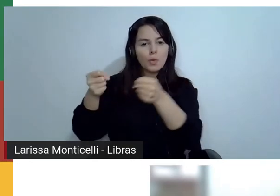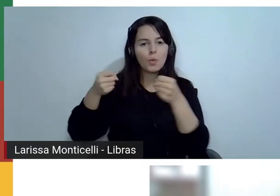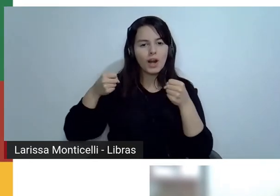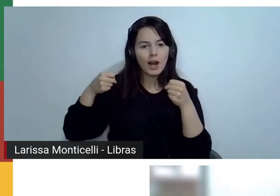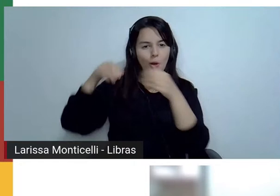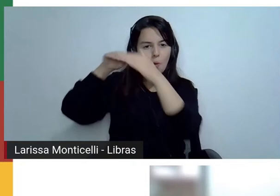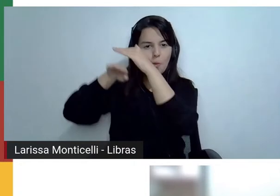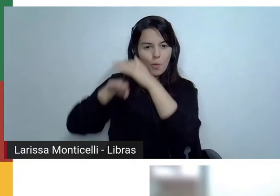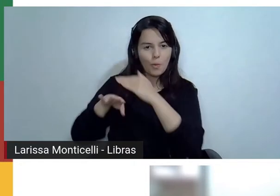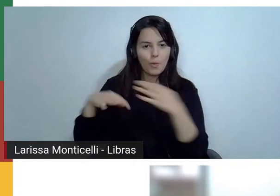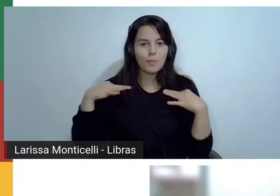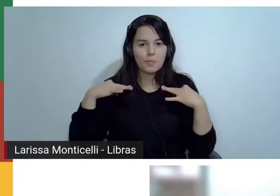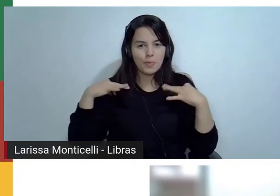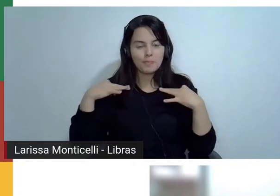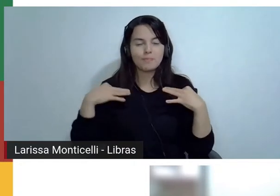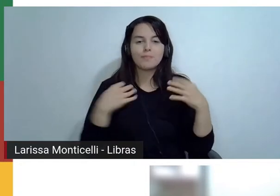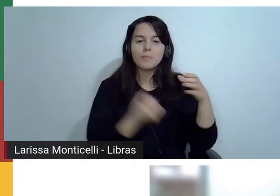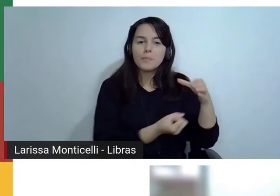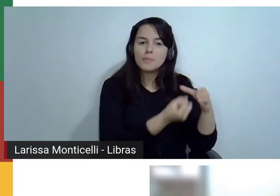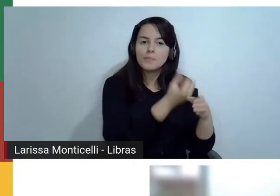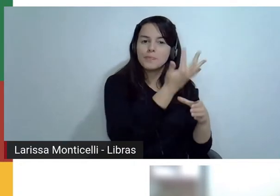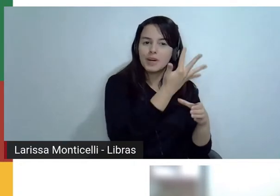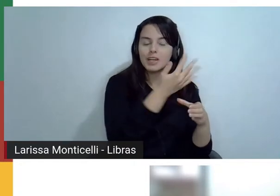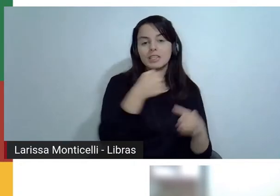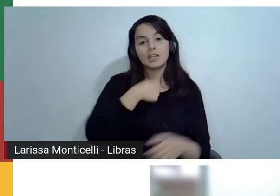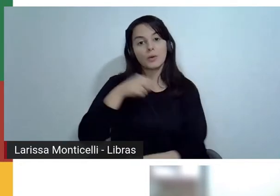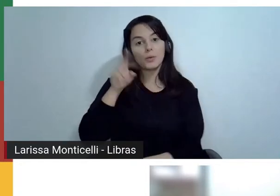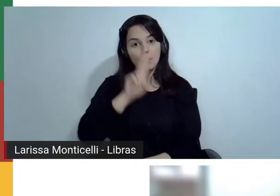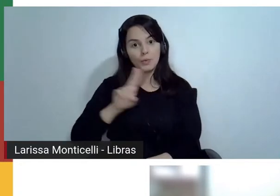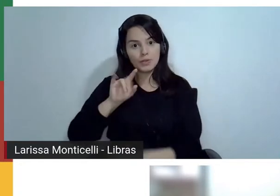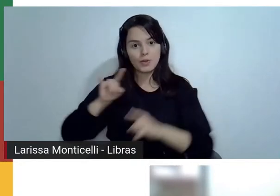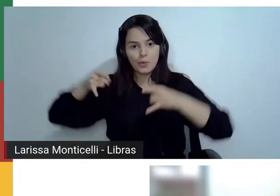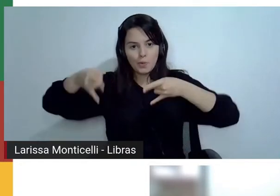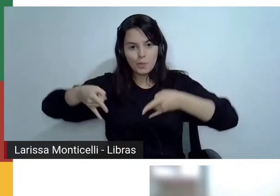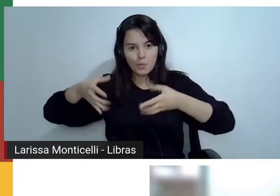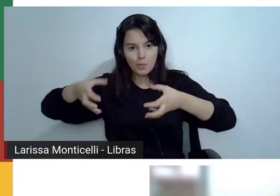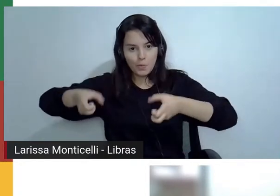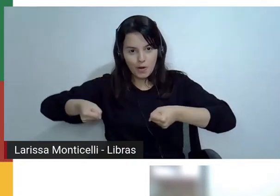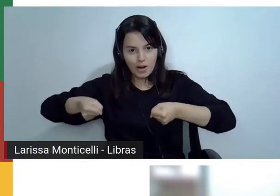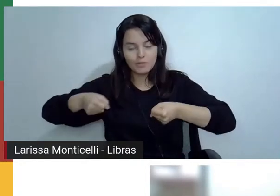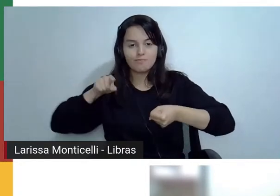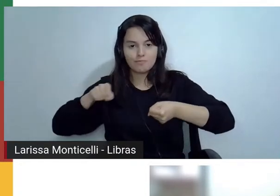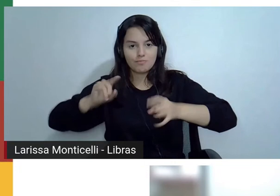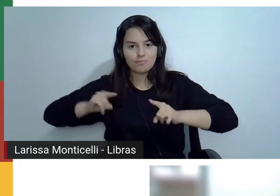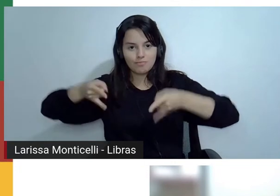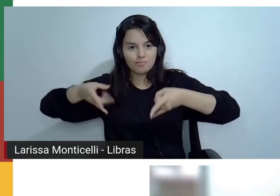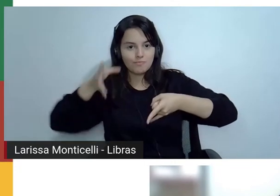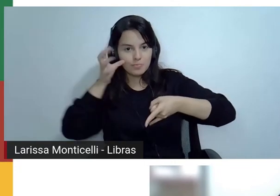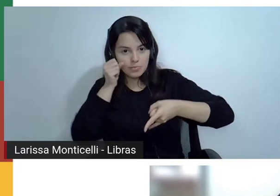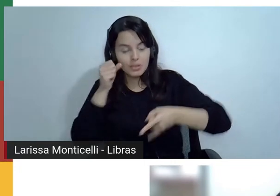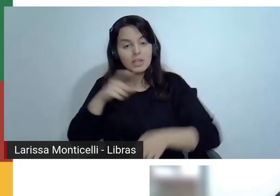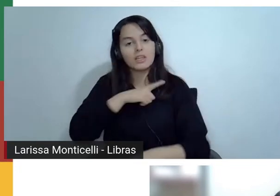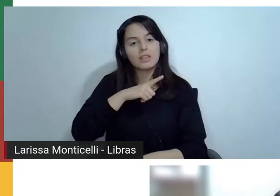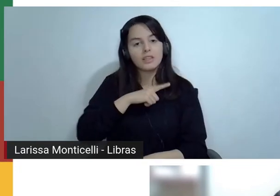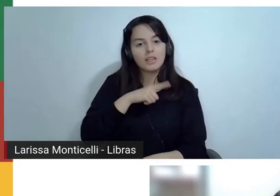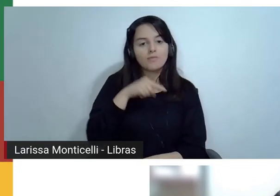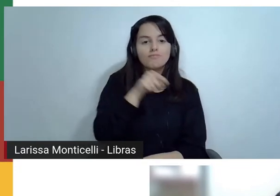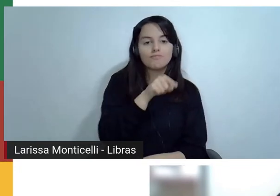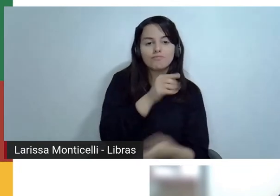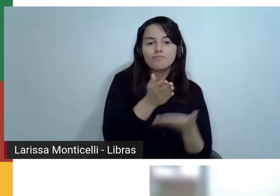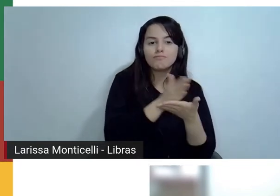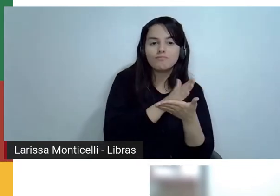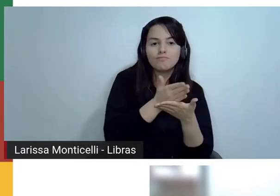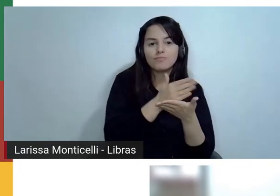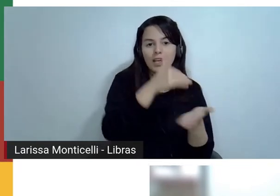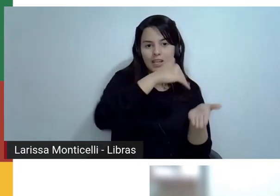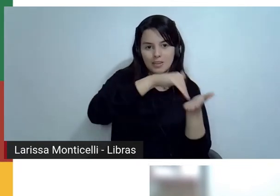quarto aqui, que eu uso como escritório em casa. E comigo está a Fernanda, né, Fernanda? Isso, boa noite,